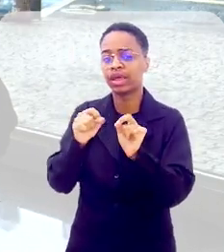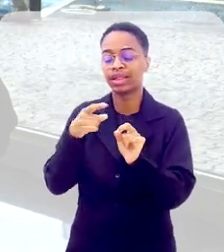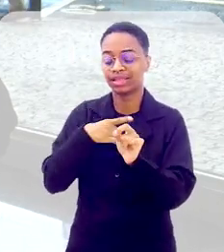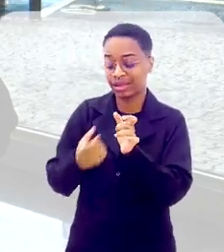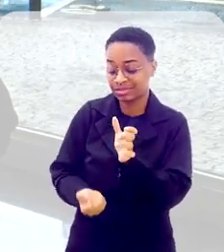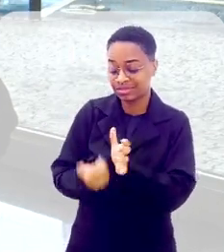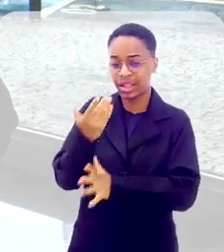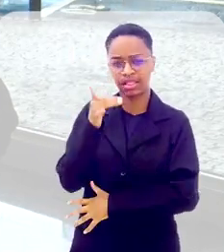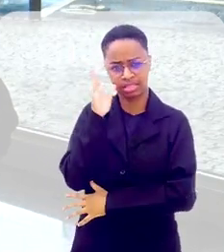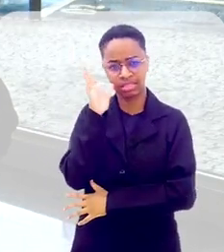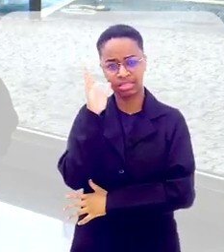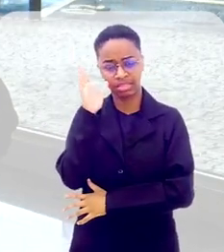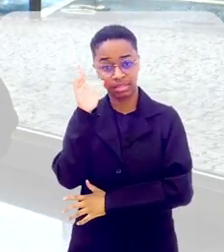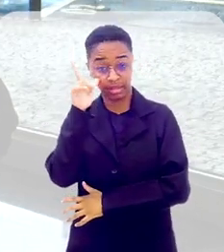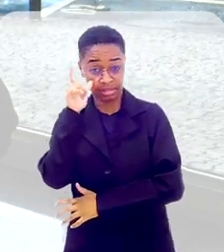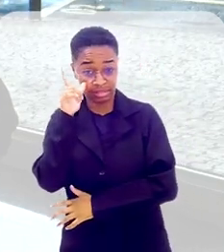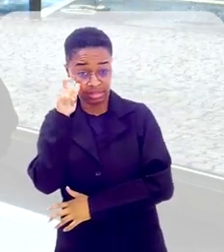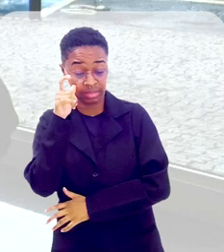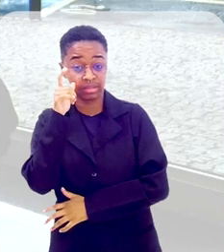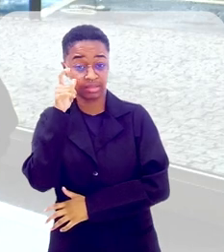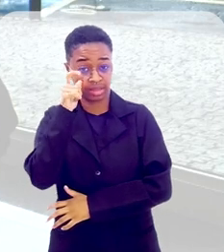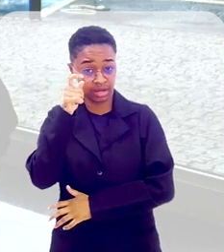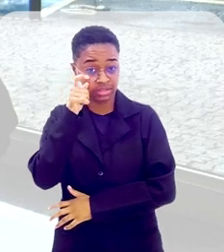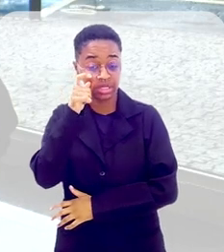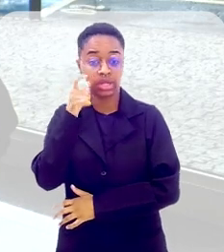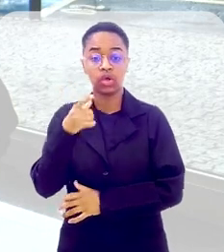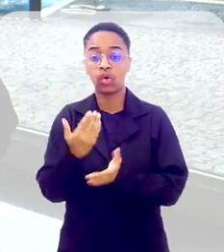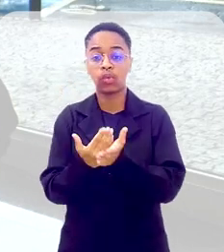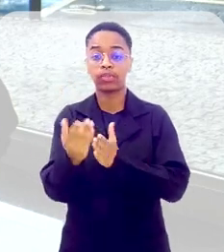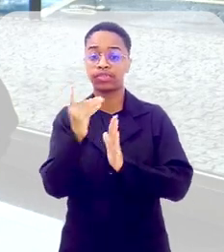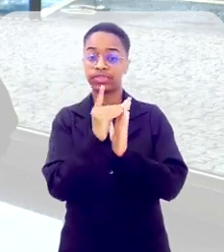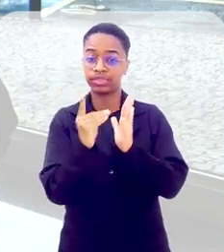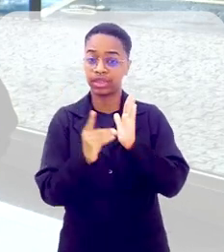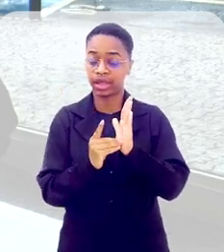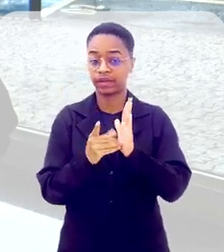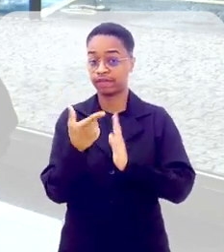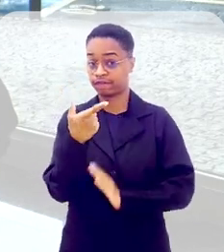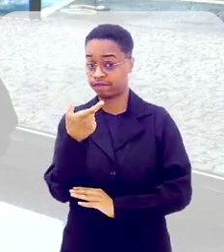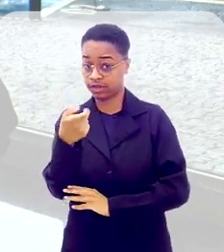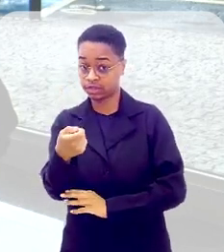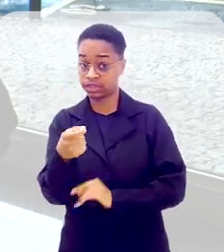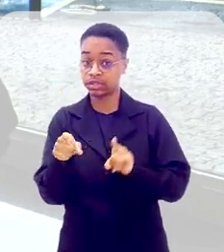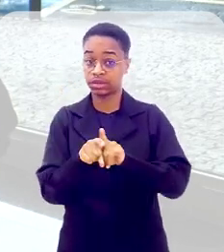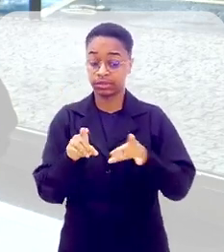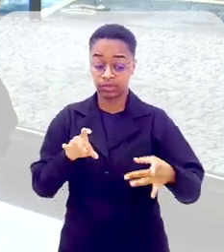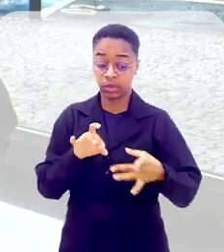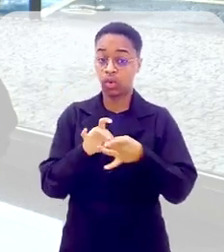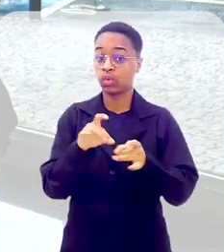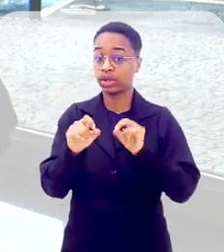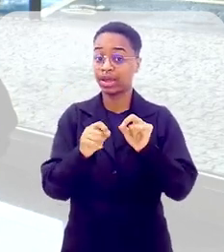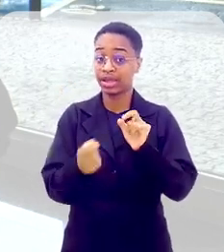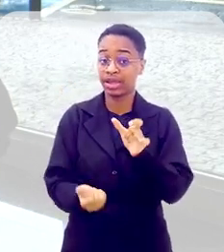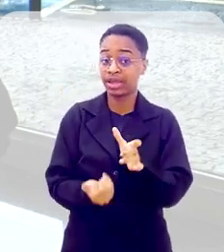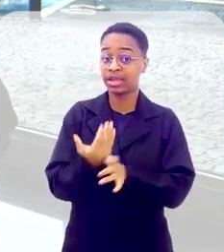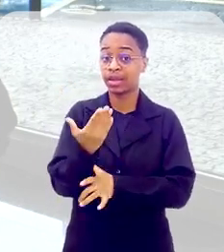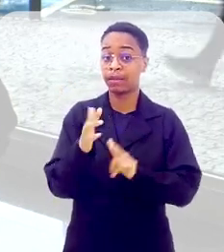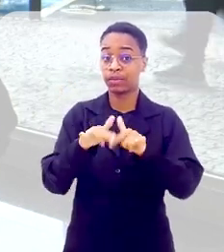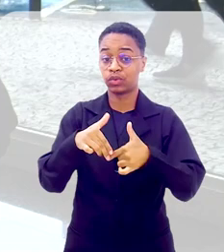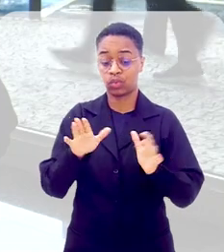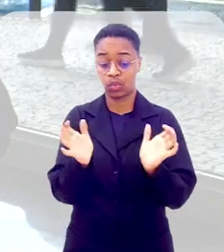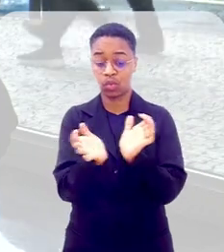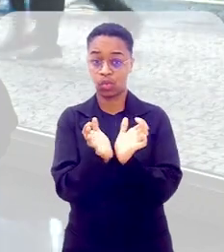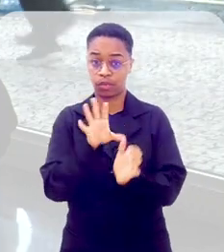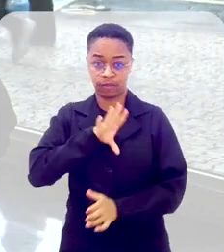interessante. Vem lá da década de 1920 e atribui-se a criação da expressão aos